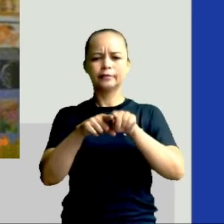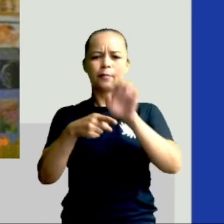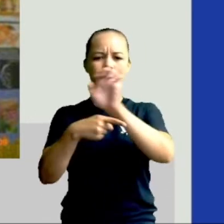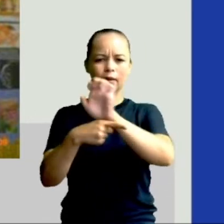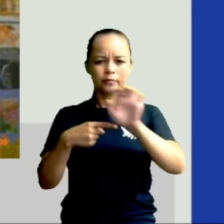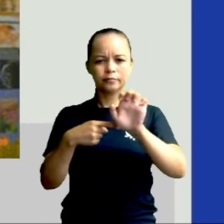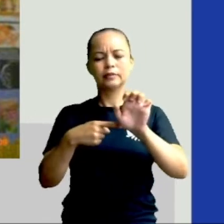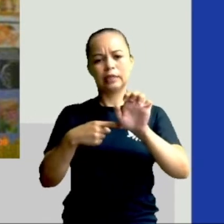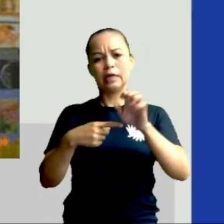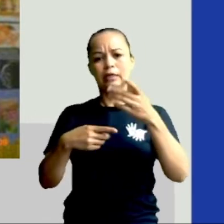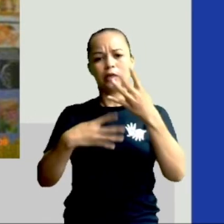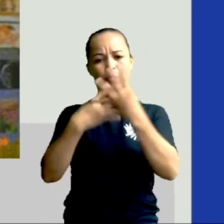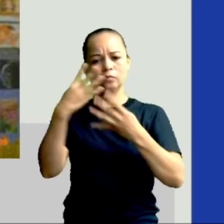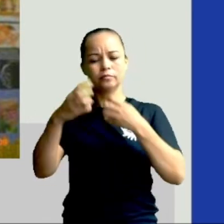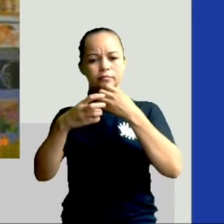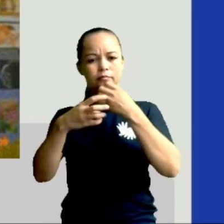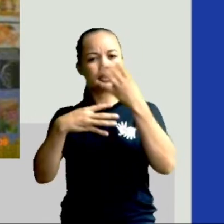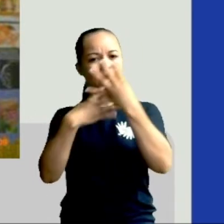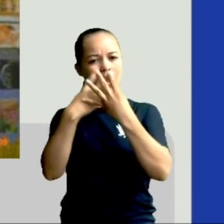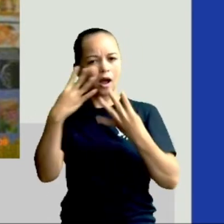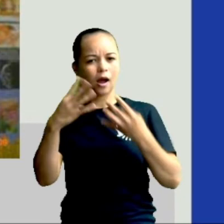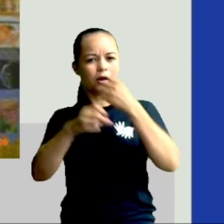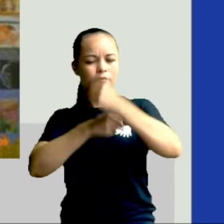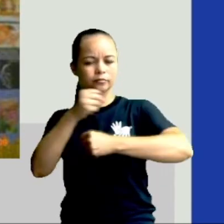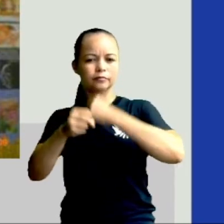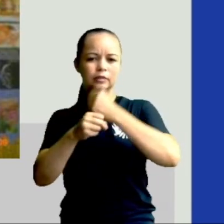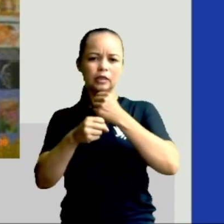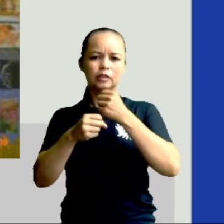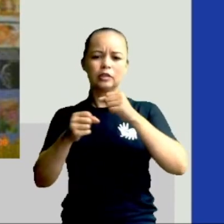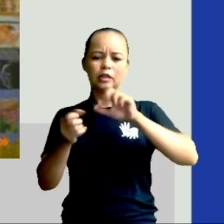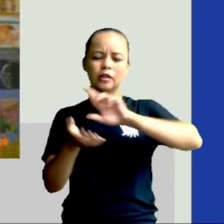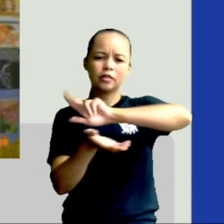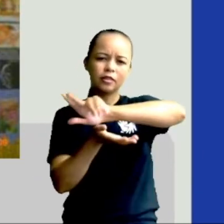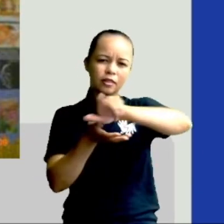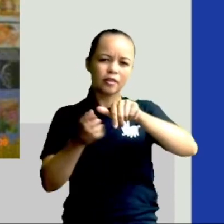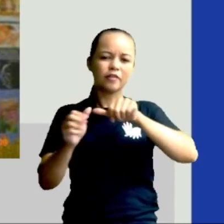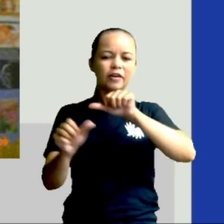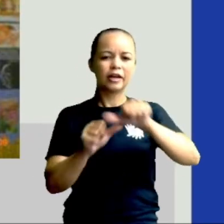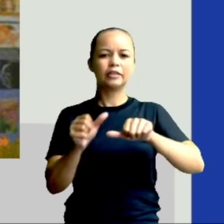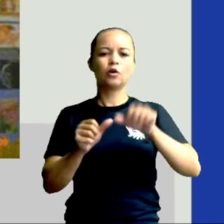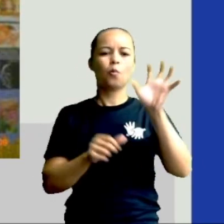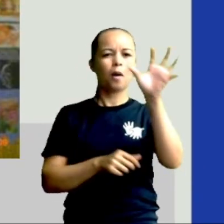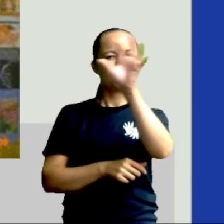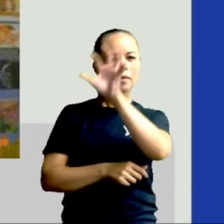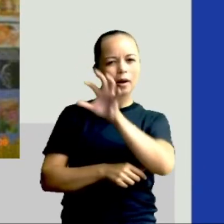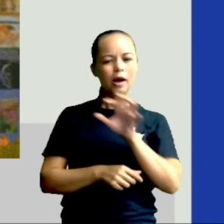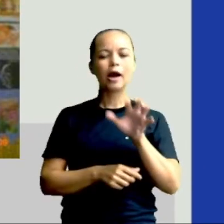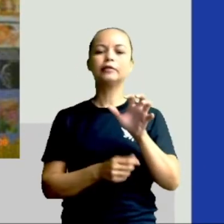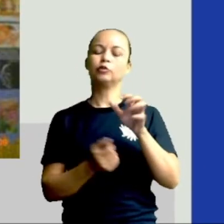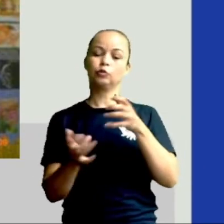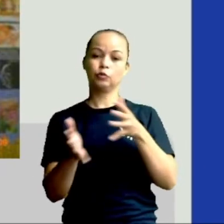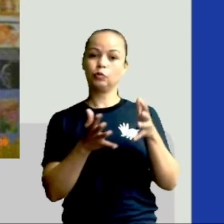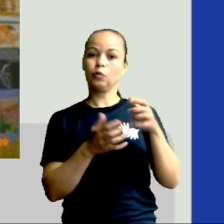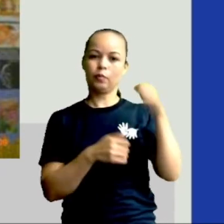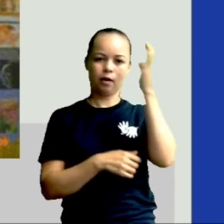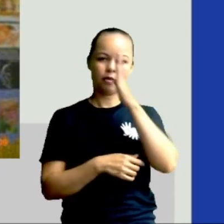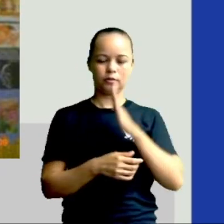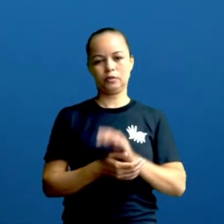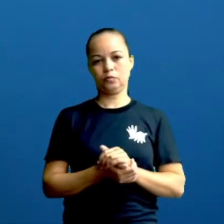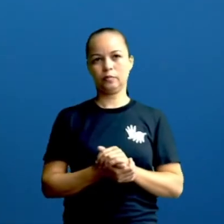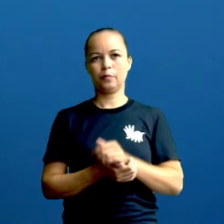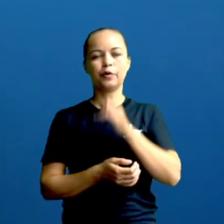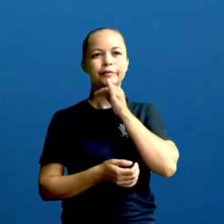possuem características um pouco diferentes, variando de acordo com cada região do Brasil. Então, se na região norte e nordeste